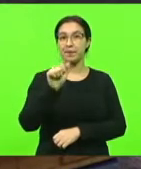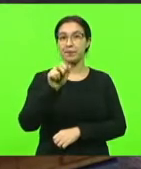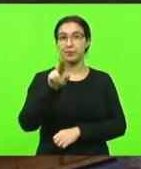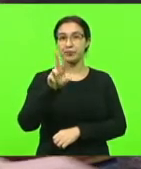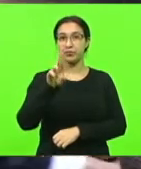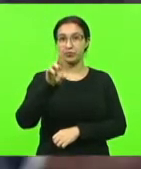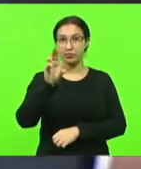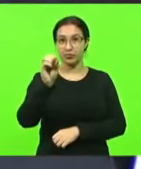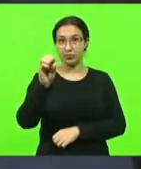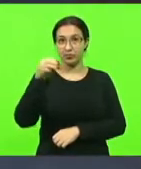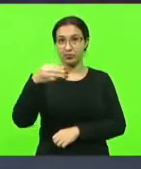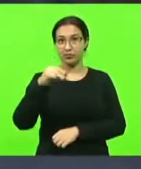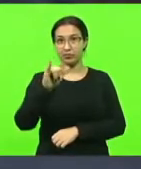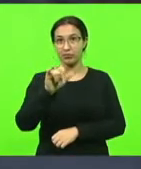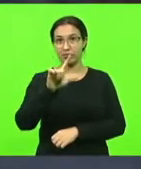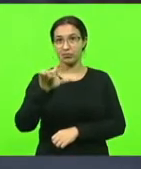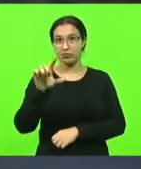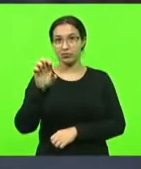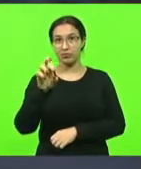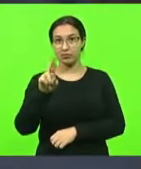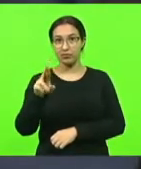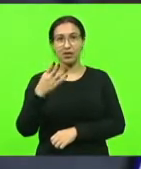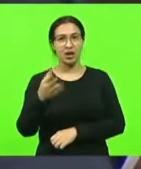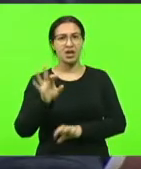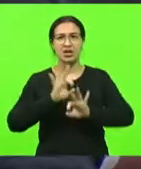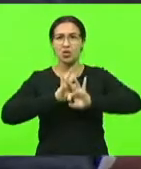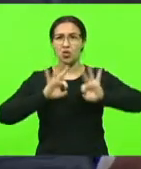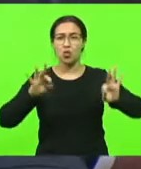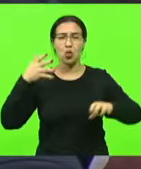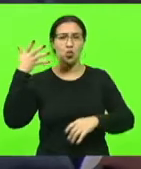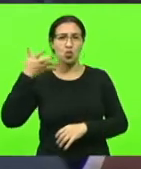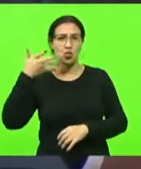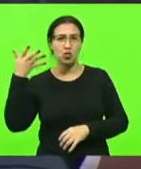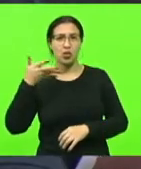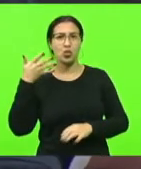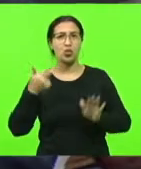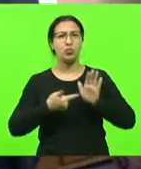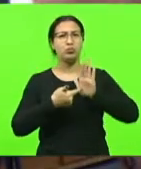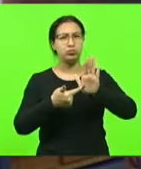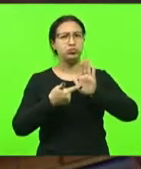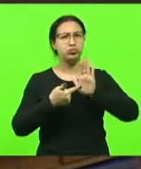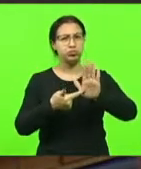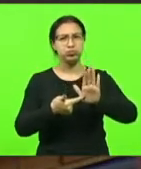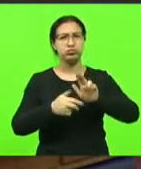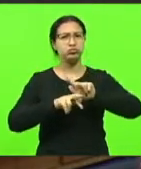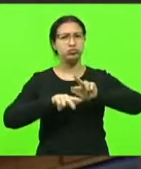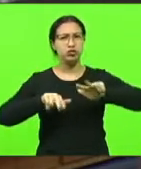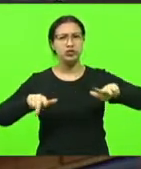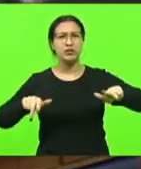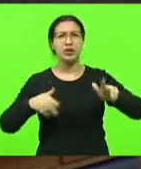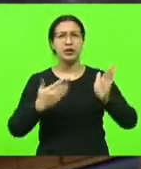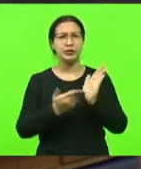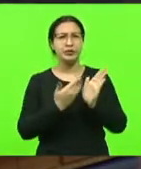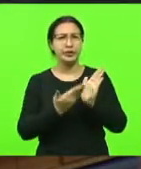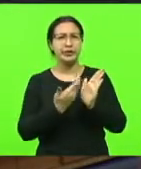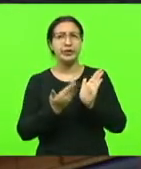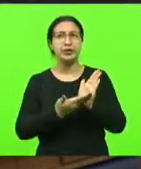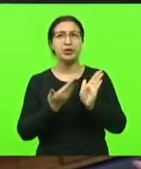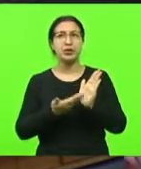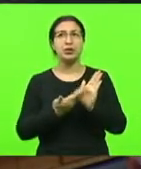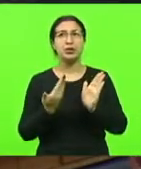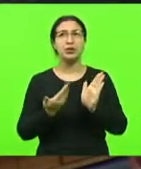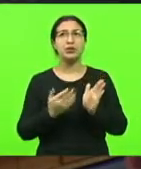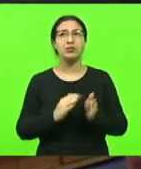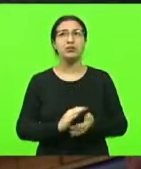orador, com livros publicados, inclusive um que tem sob a minha mesa, chamado Pequena Pátria, sobre a história de Itajaí.